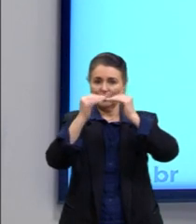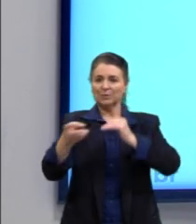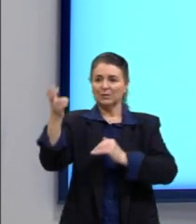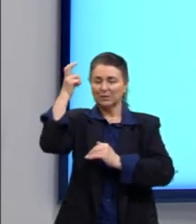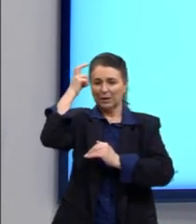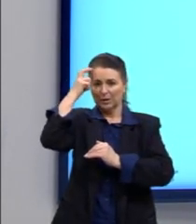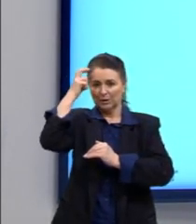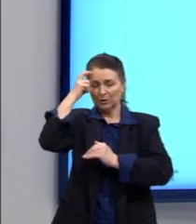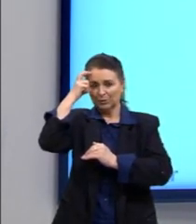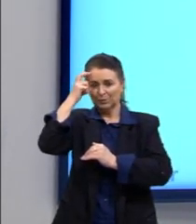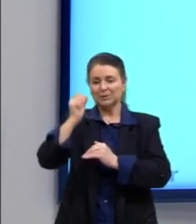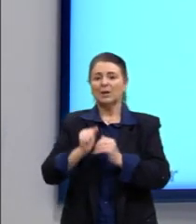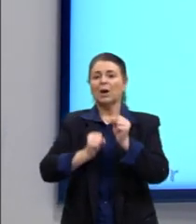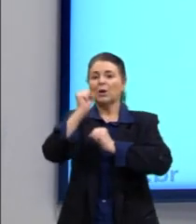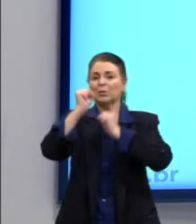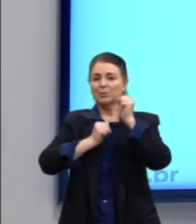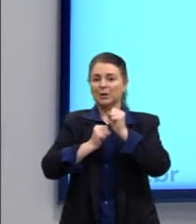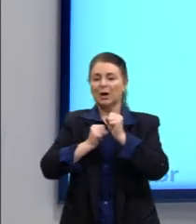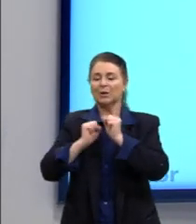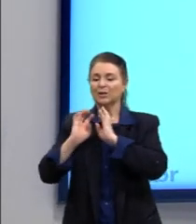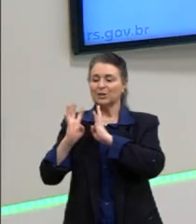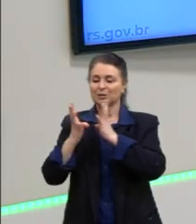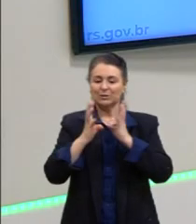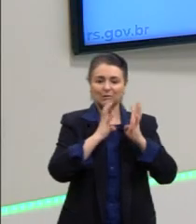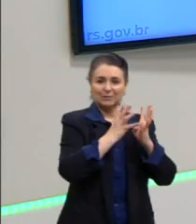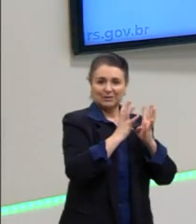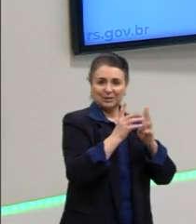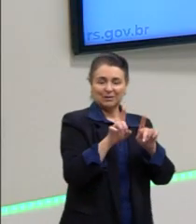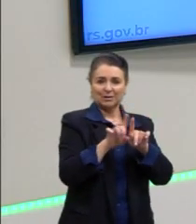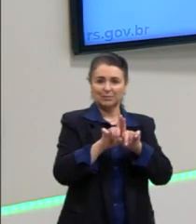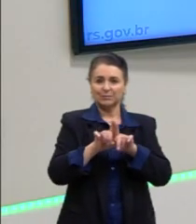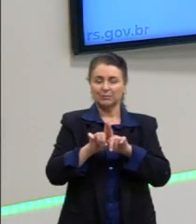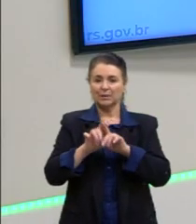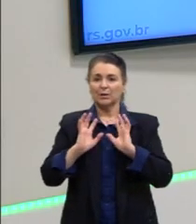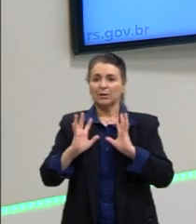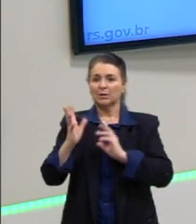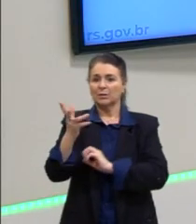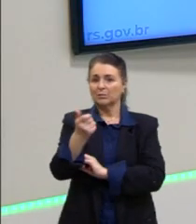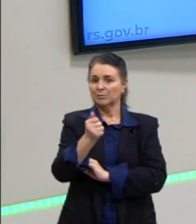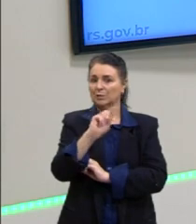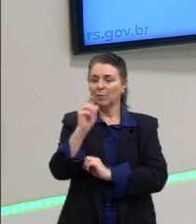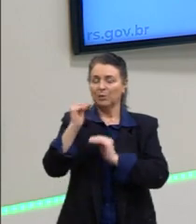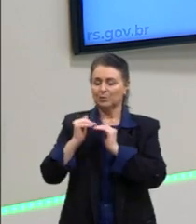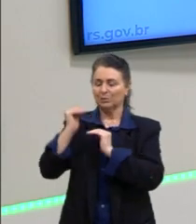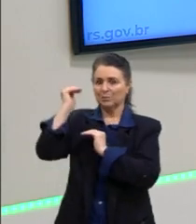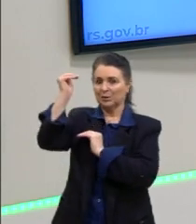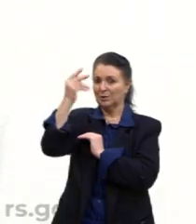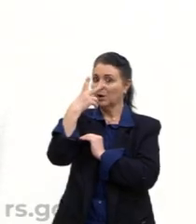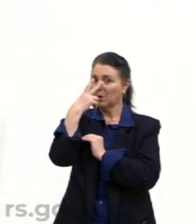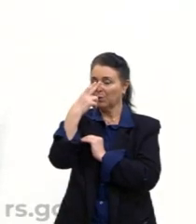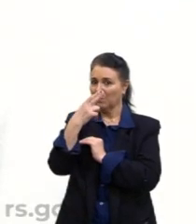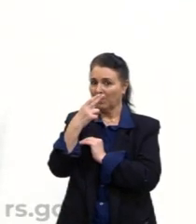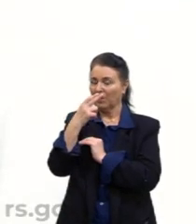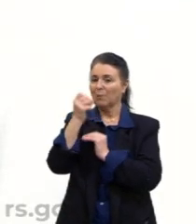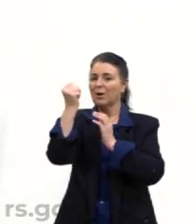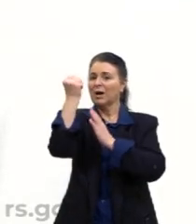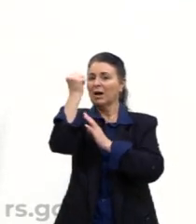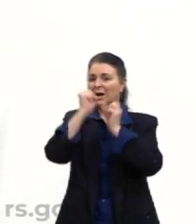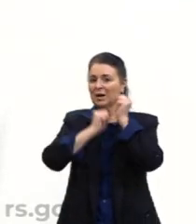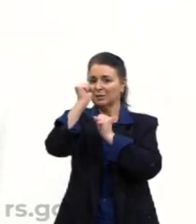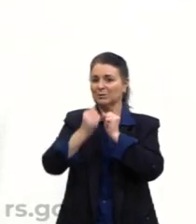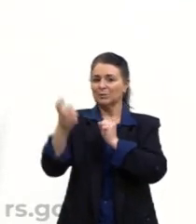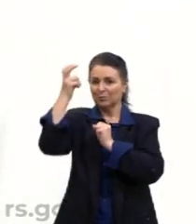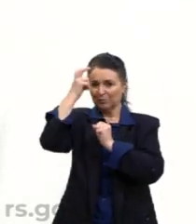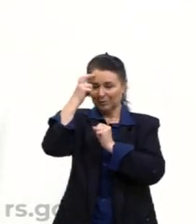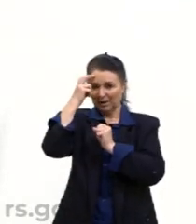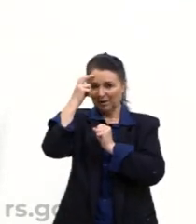e a cultura de massa têm como propósito. Fechando, o consumidor não é soberano como a indústria cultural quer fazer crer.